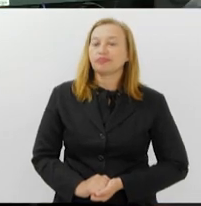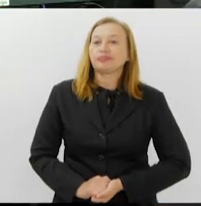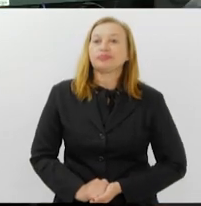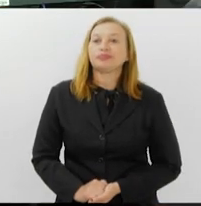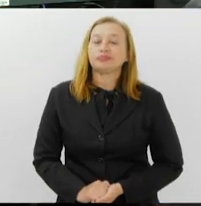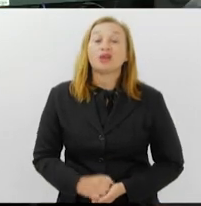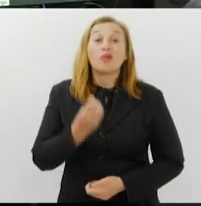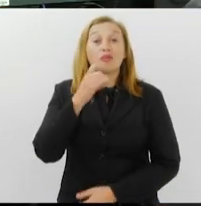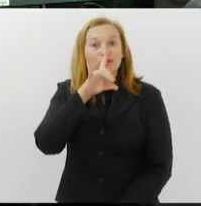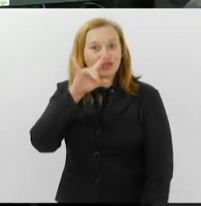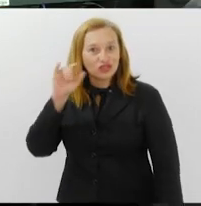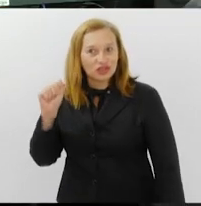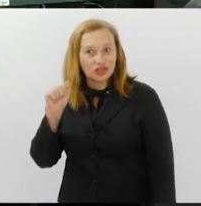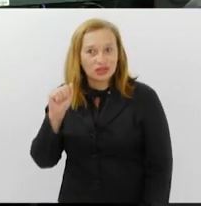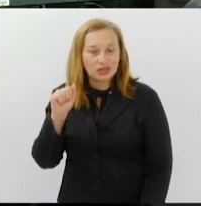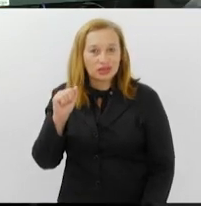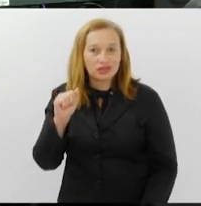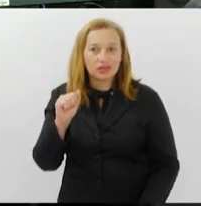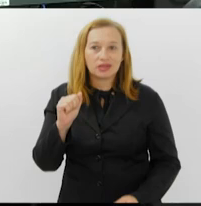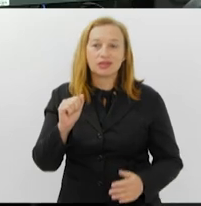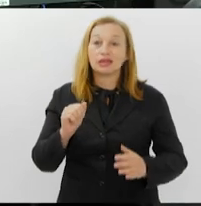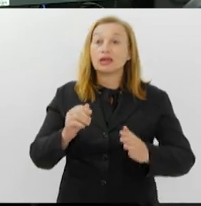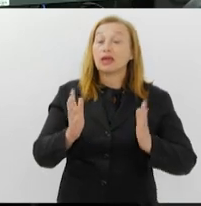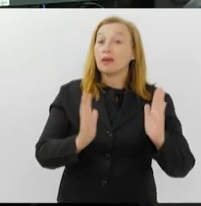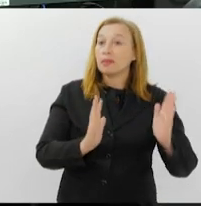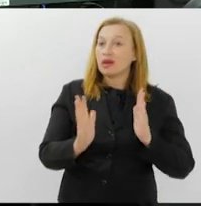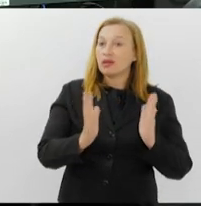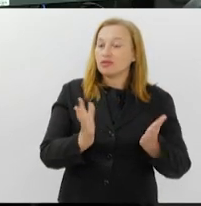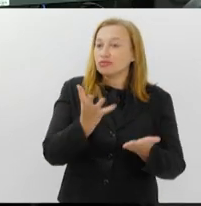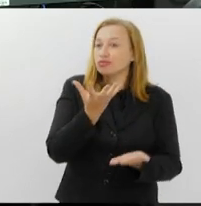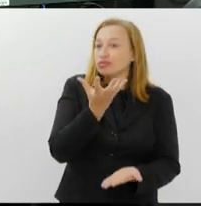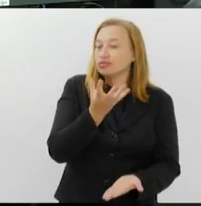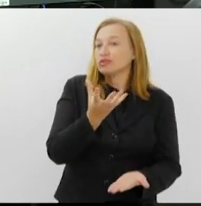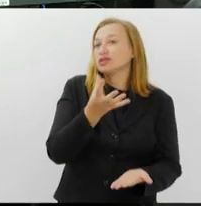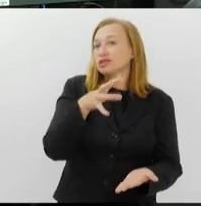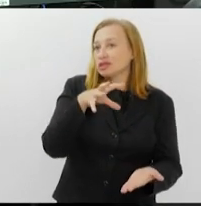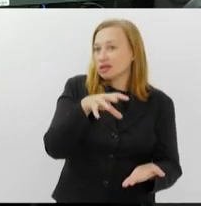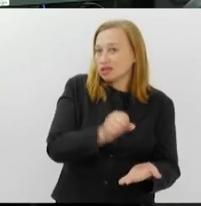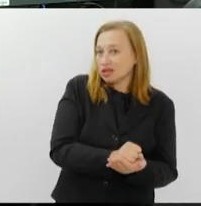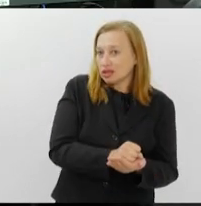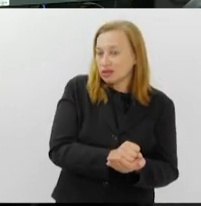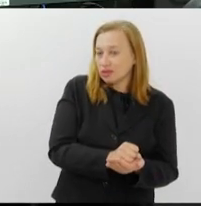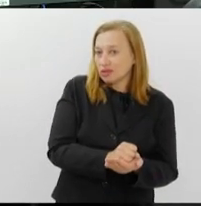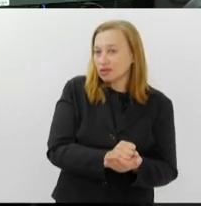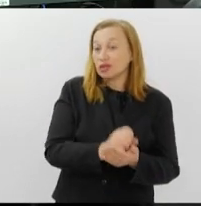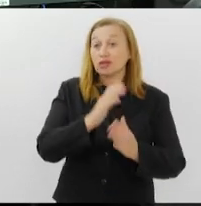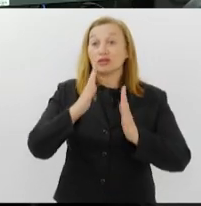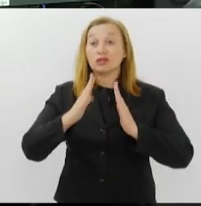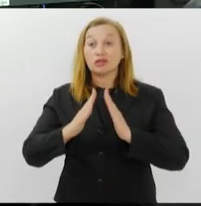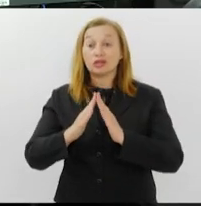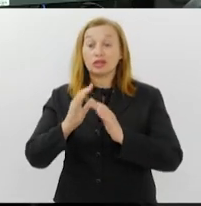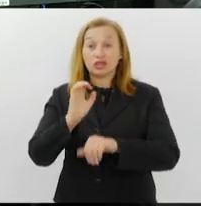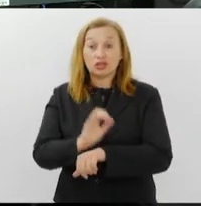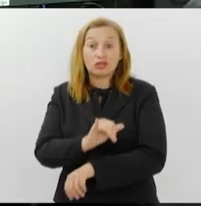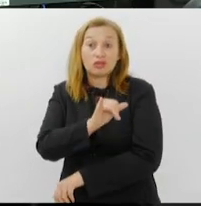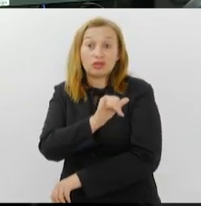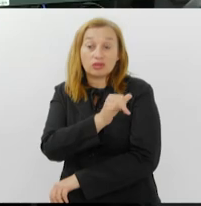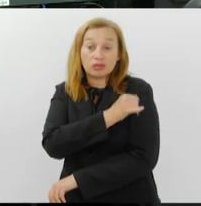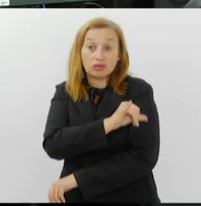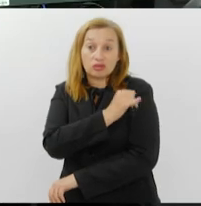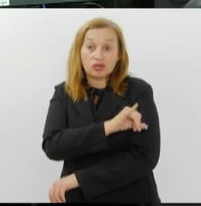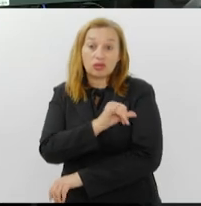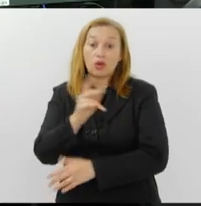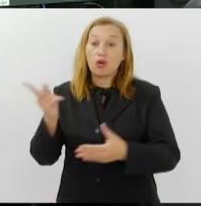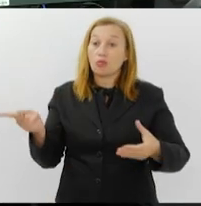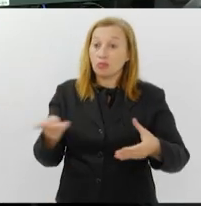Bom Dia Alerj, de matrículas e rematrículas está chegando nas escolas do Rio de Janeiro e o PROCON está em alerta.